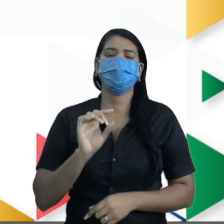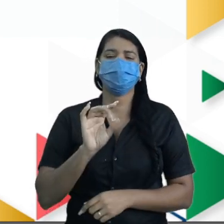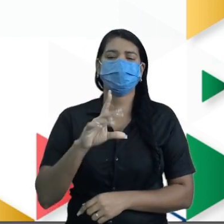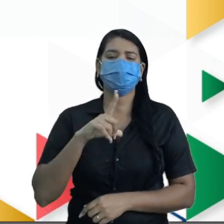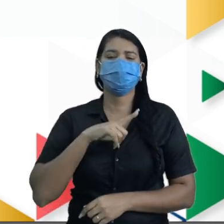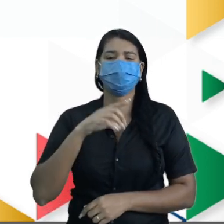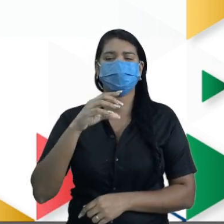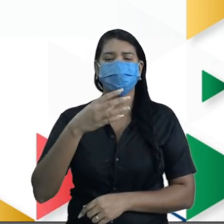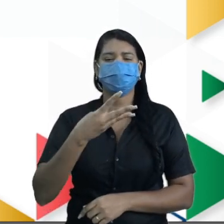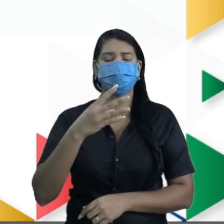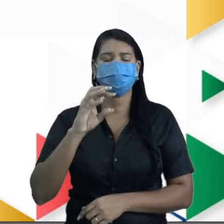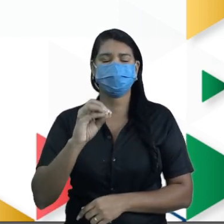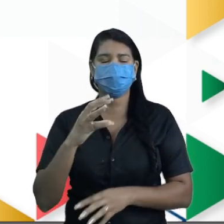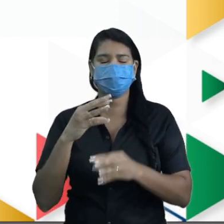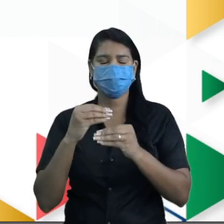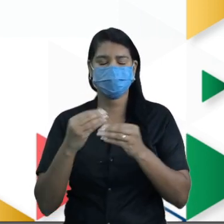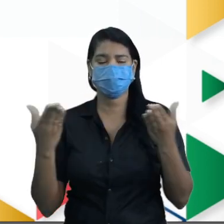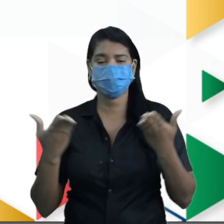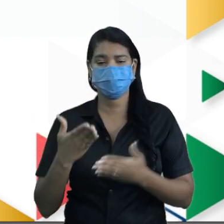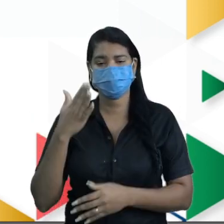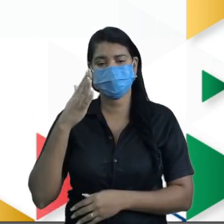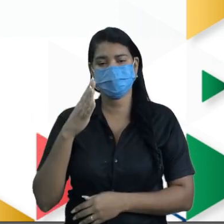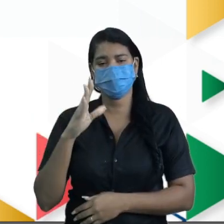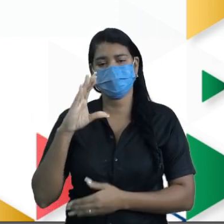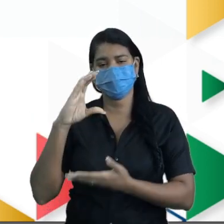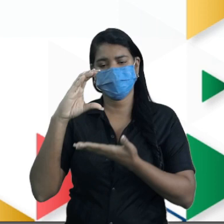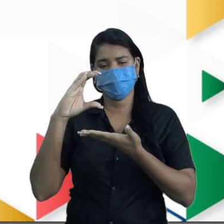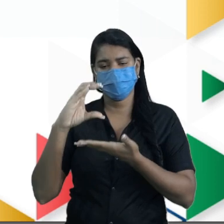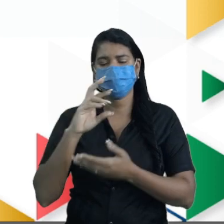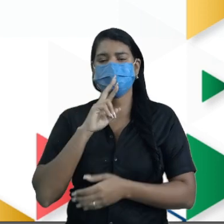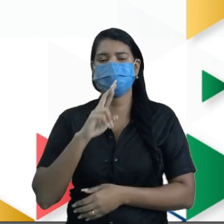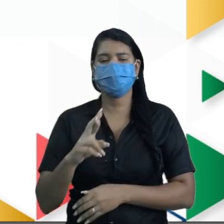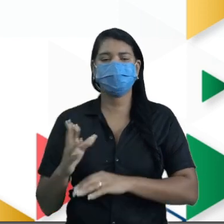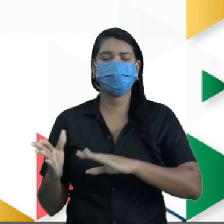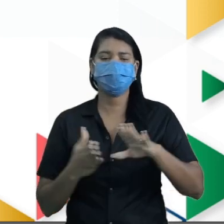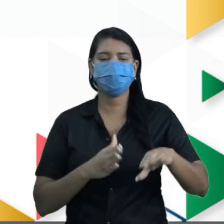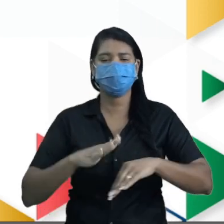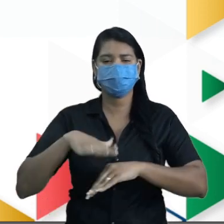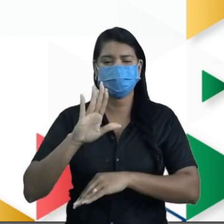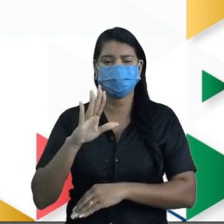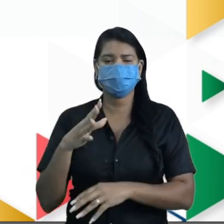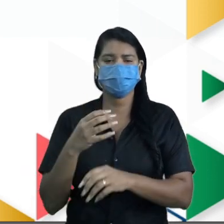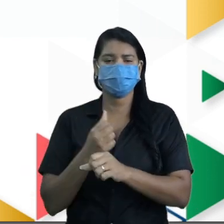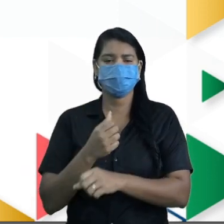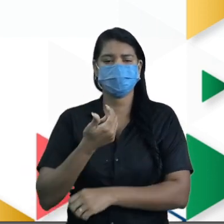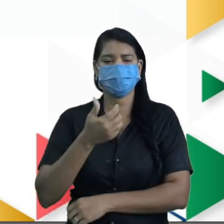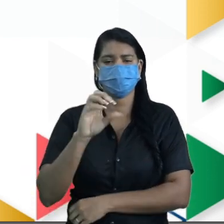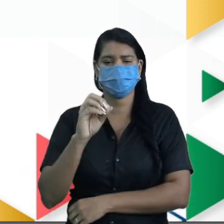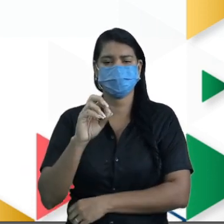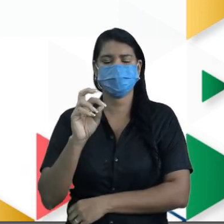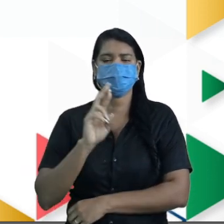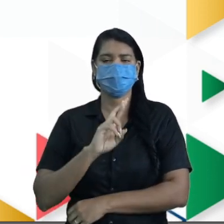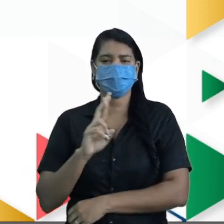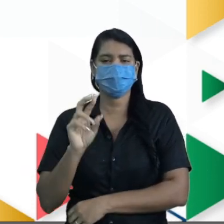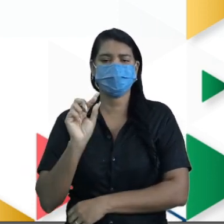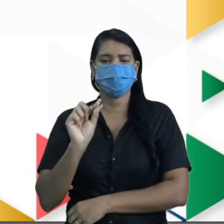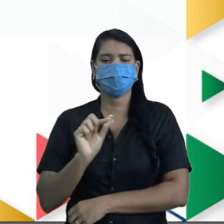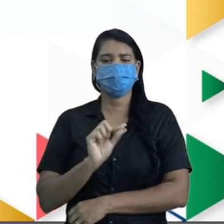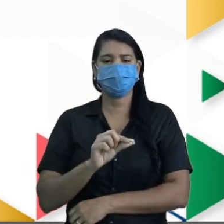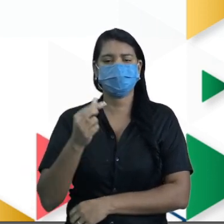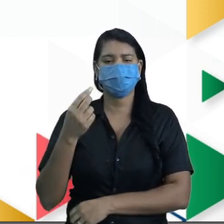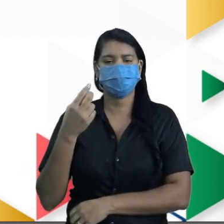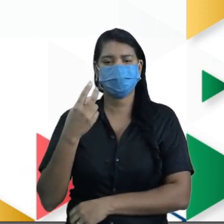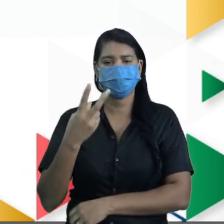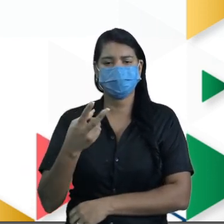aí, nós vamos por item C. Há mais notas de R$10,00 do que nota de R$2,00 nesse